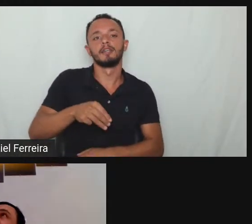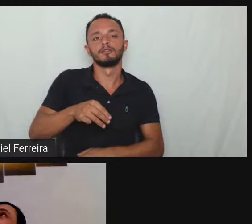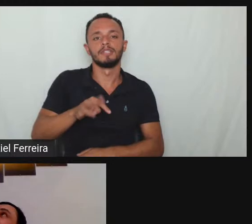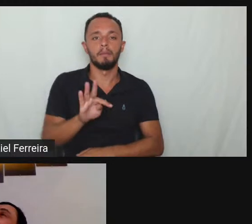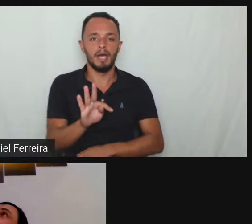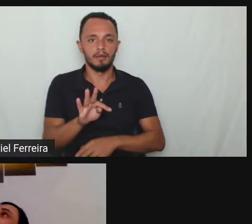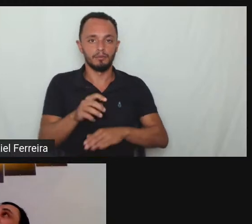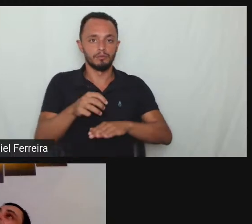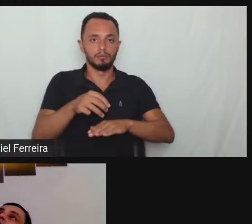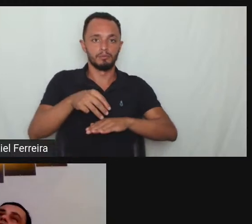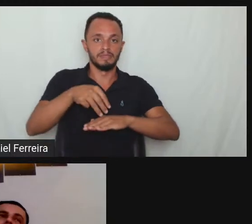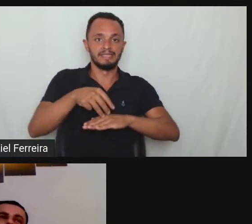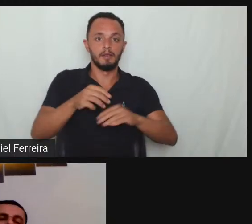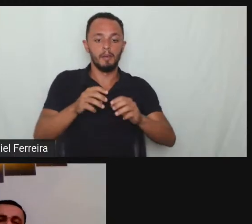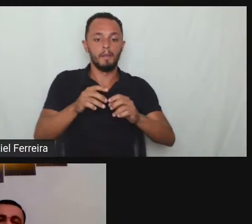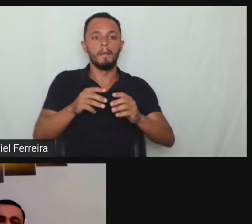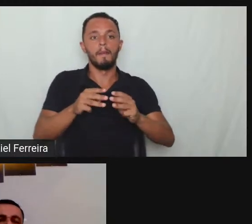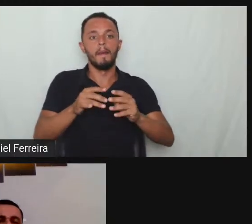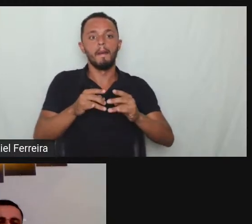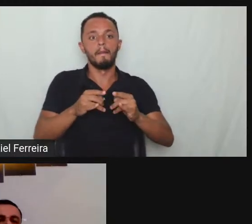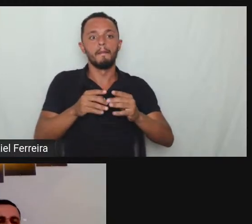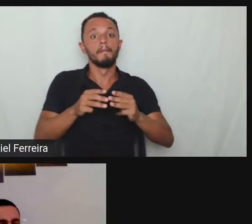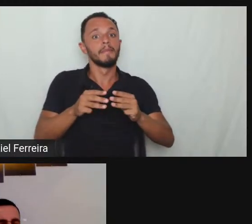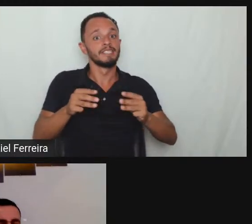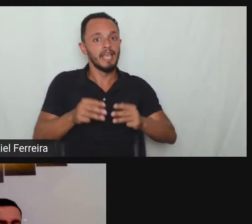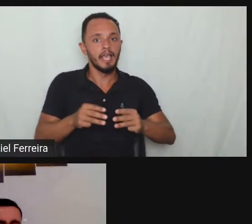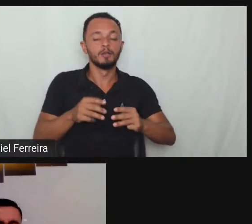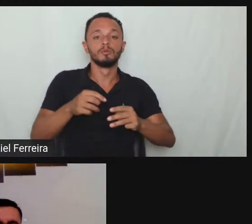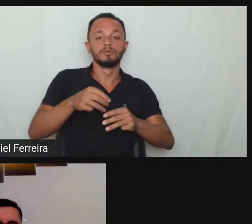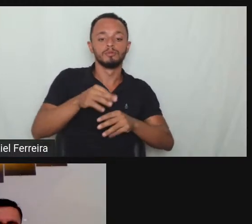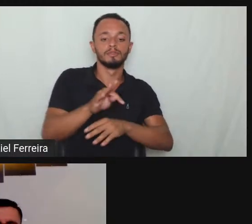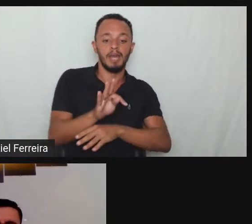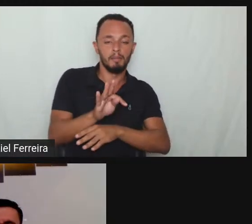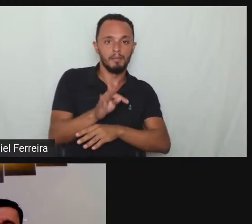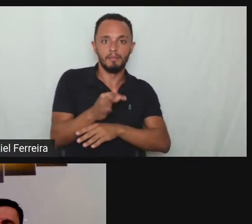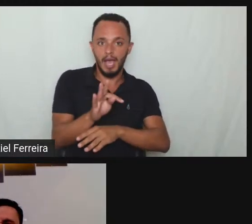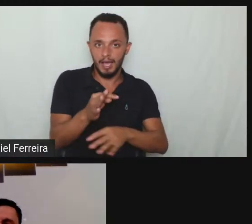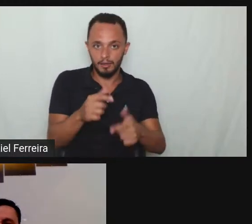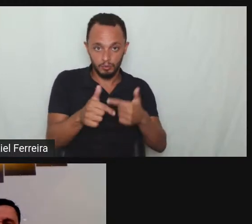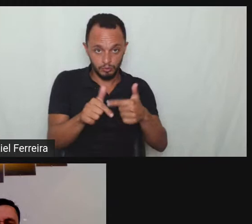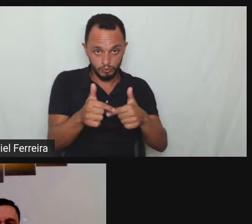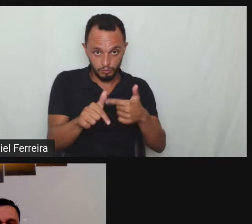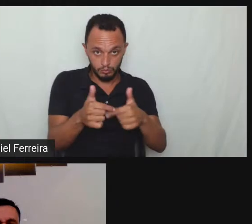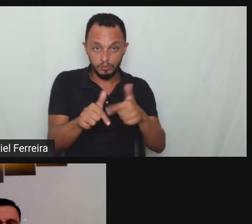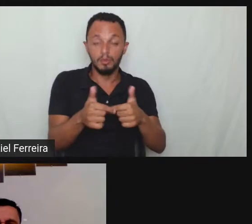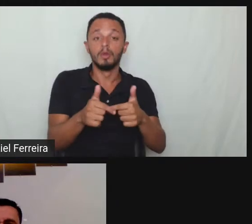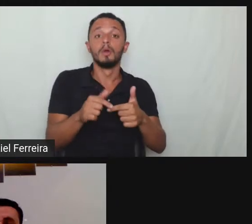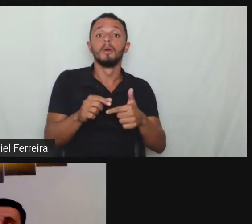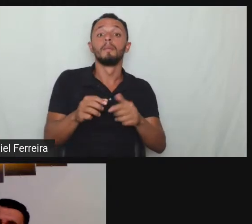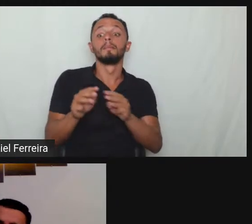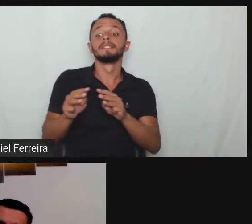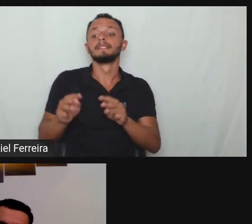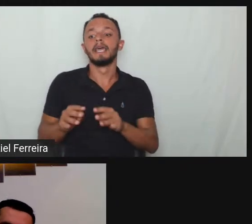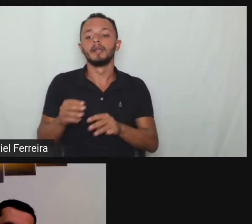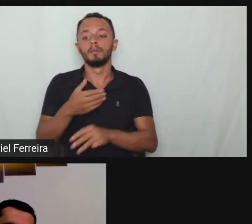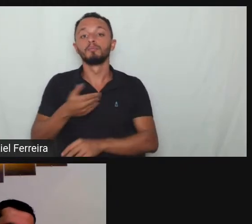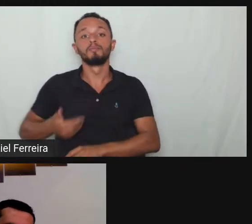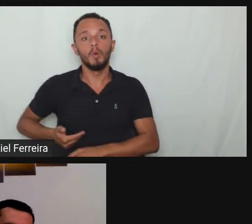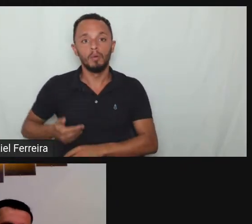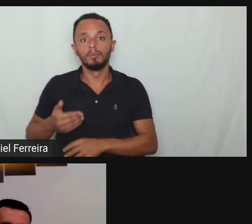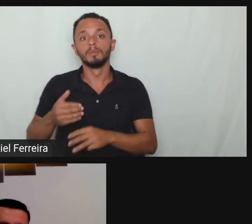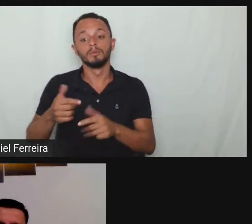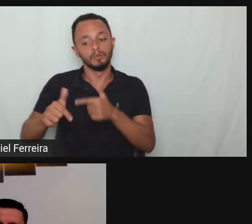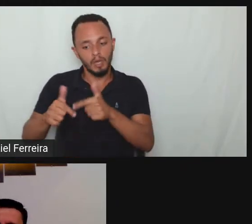mais Ministério do trabalho na verdade e não resolvendo talvez até o